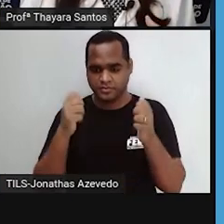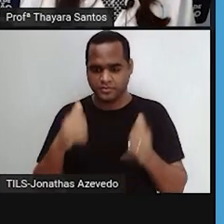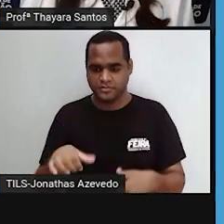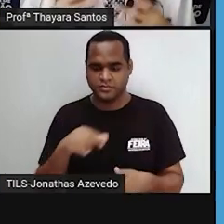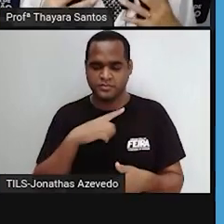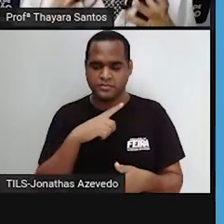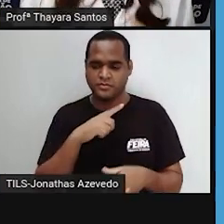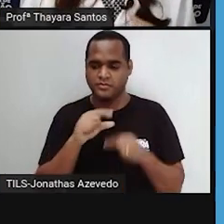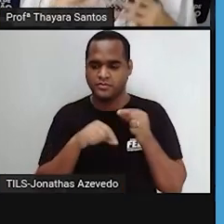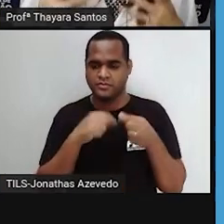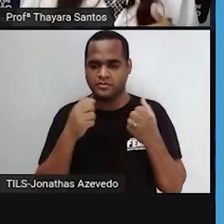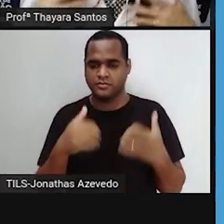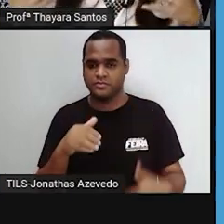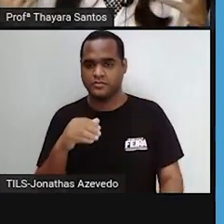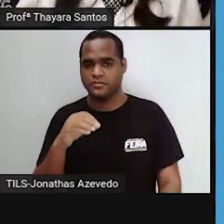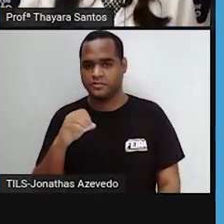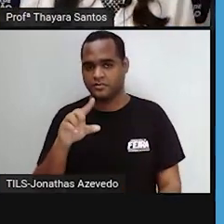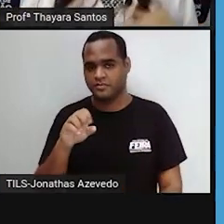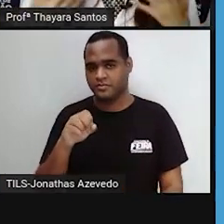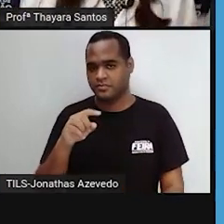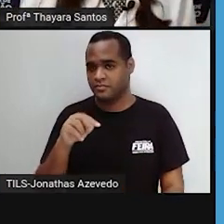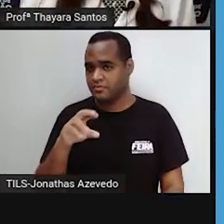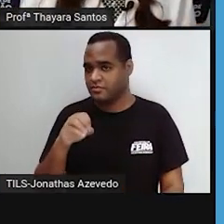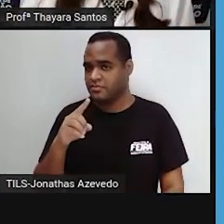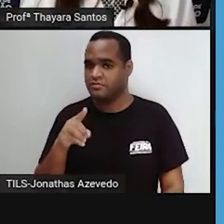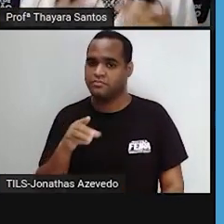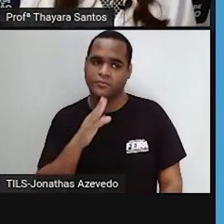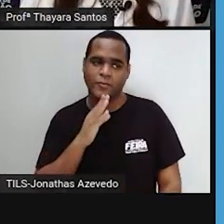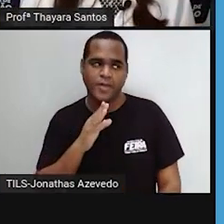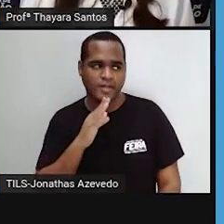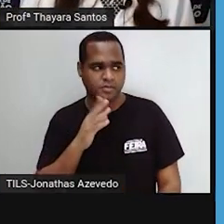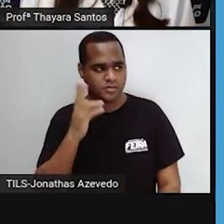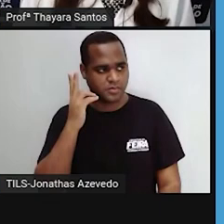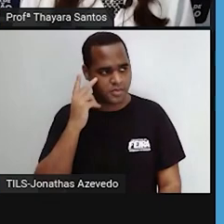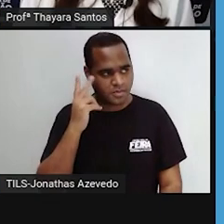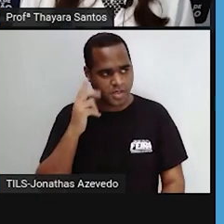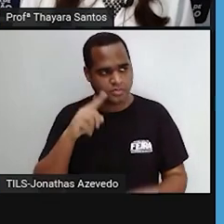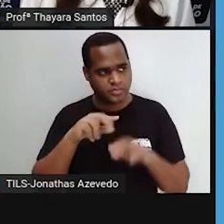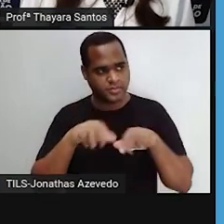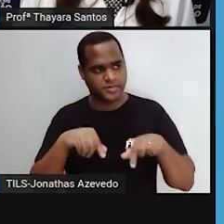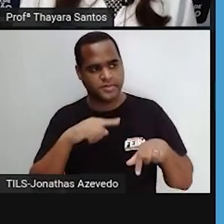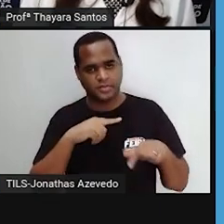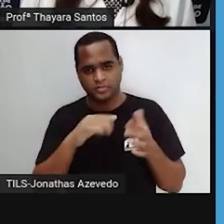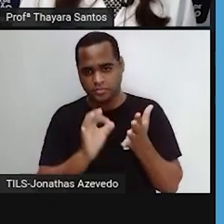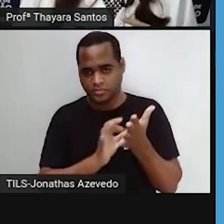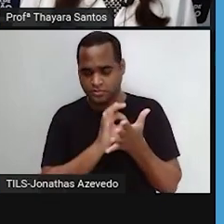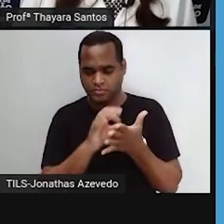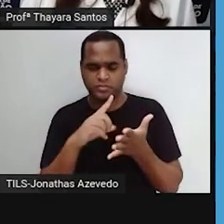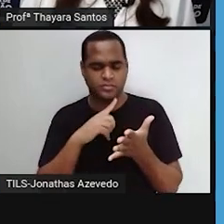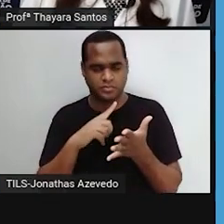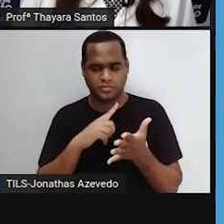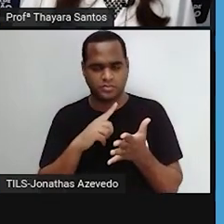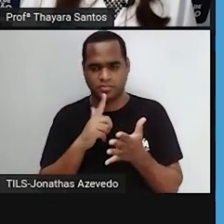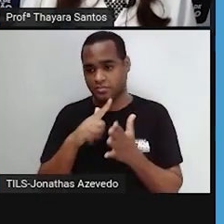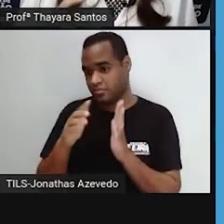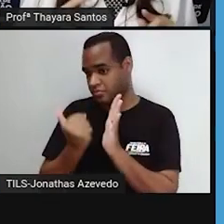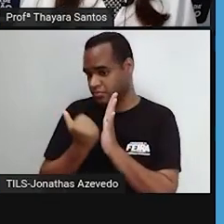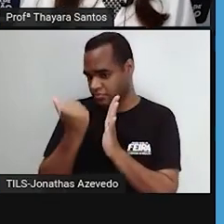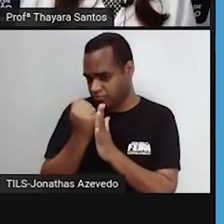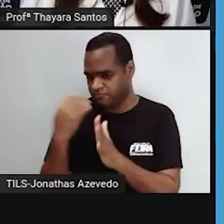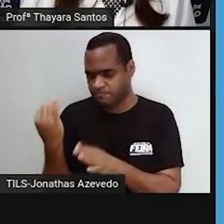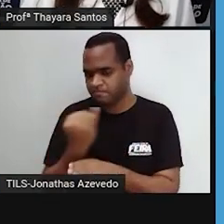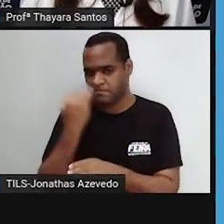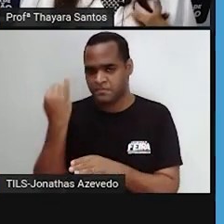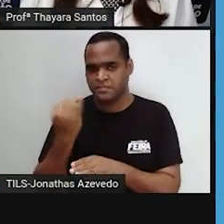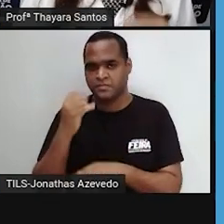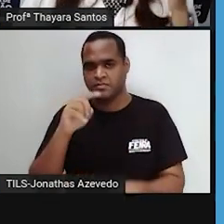cloroplasto é aquele que é o mais conhecido, é o mais comum de existir nas células. E uma coisa interessante é que o